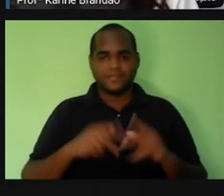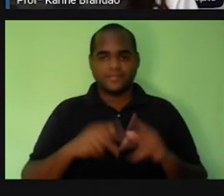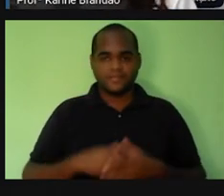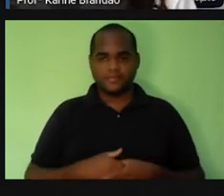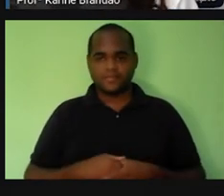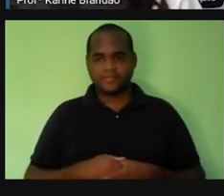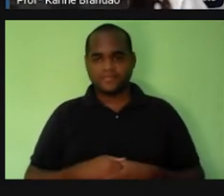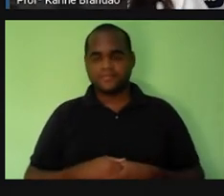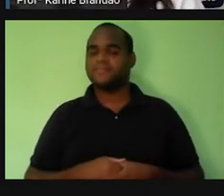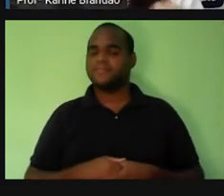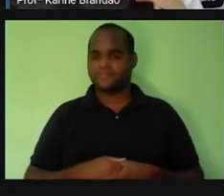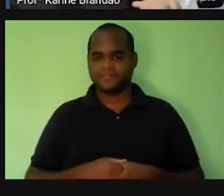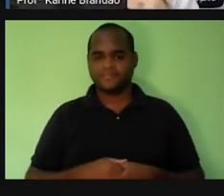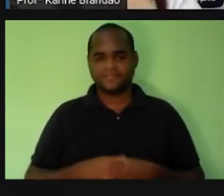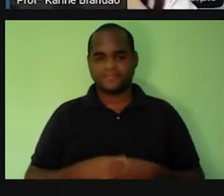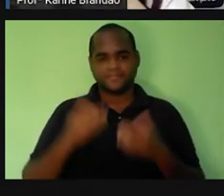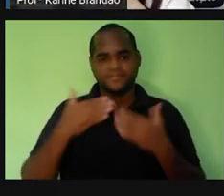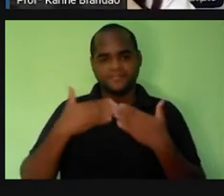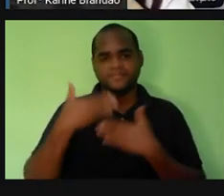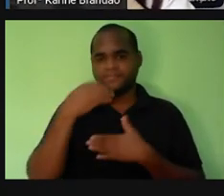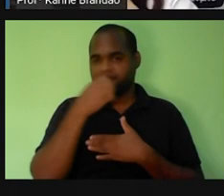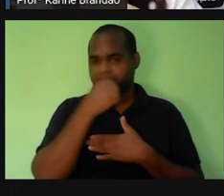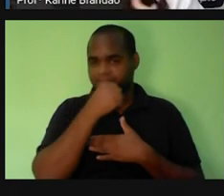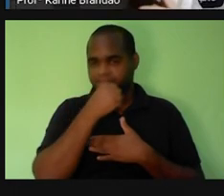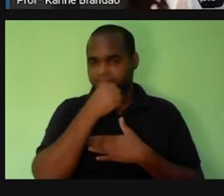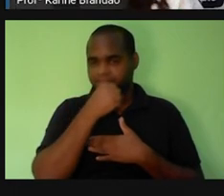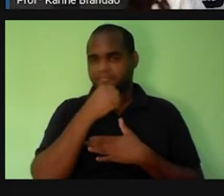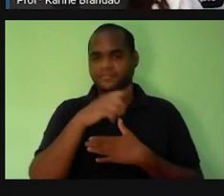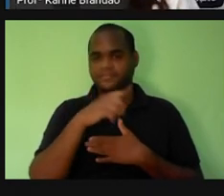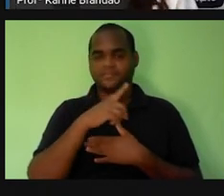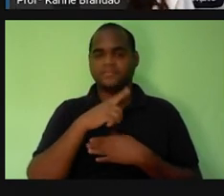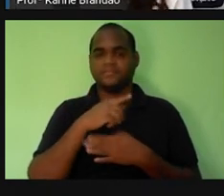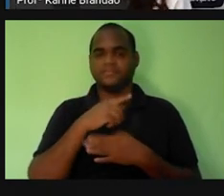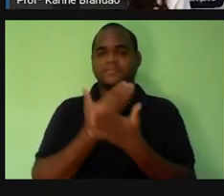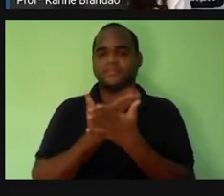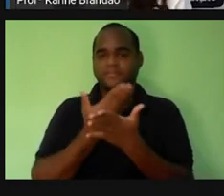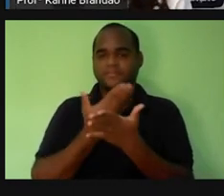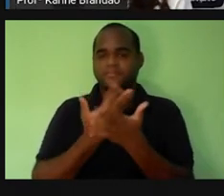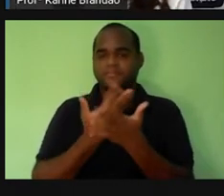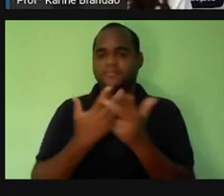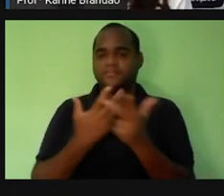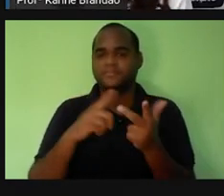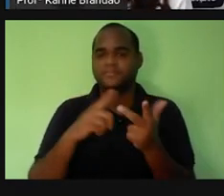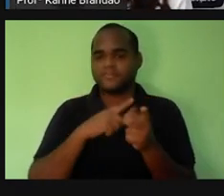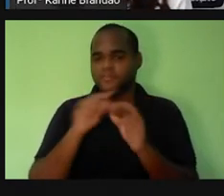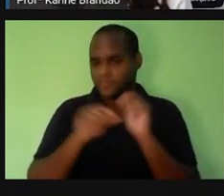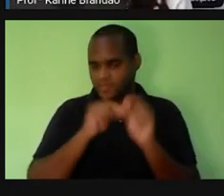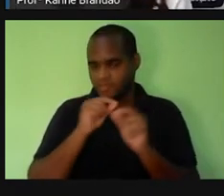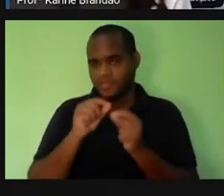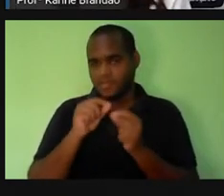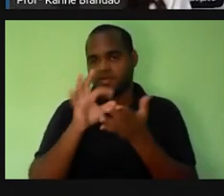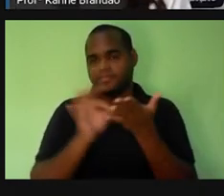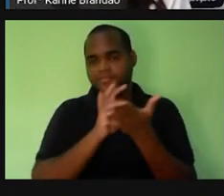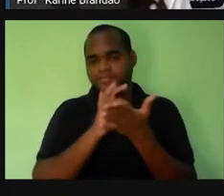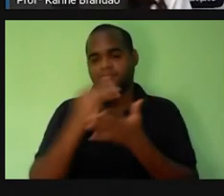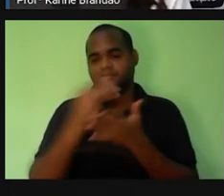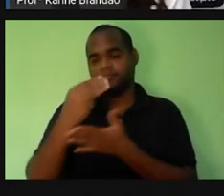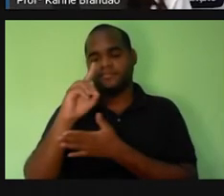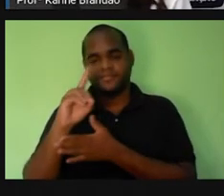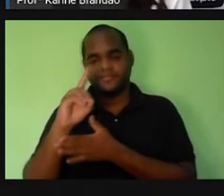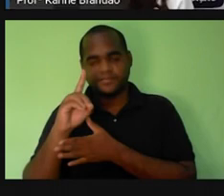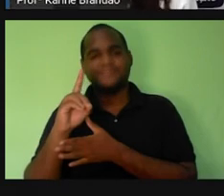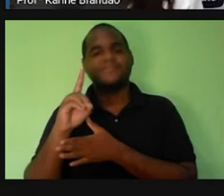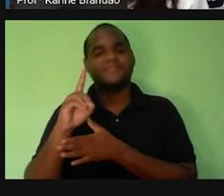Então, a gente vai ver aqui rapidamente nós já estudamos um pouquinho já conhecemos a célula em 3D, né? já